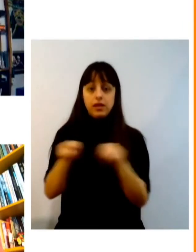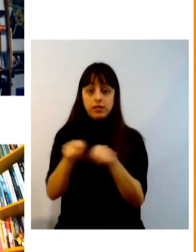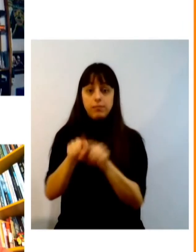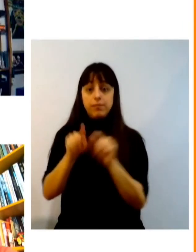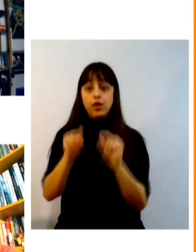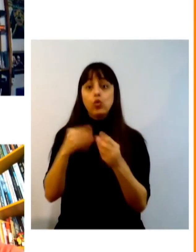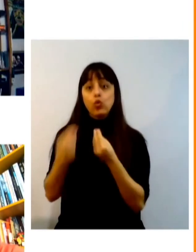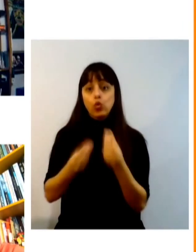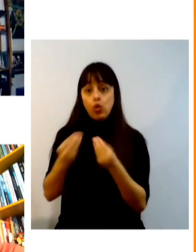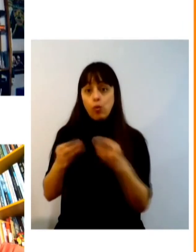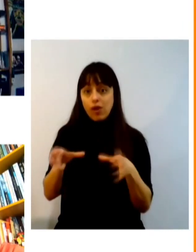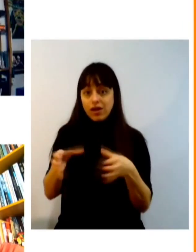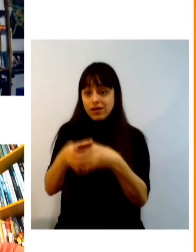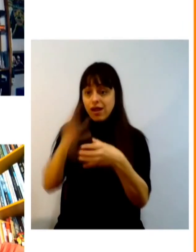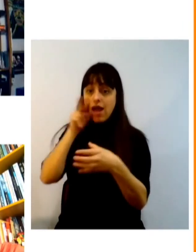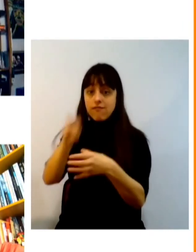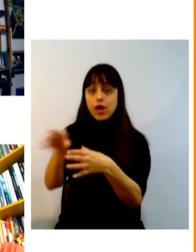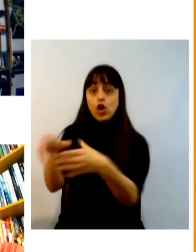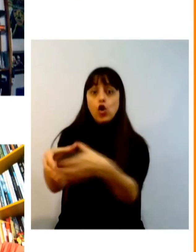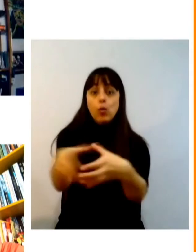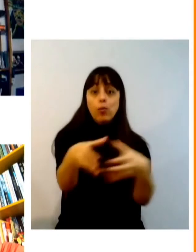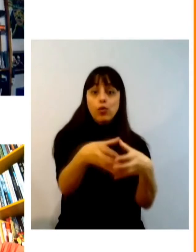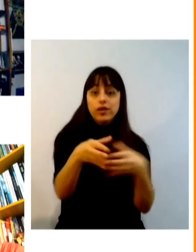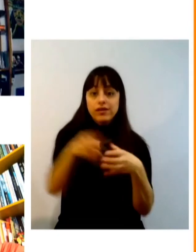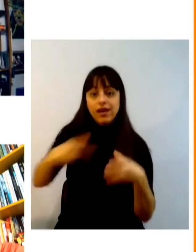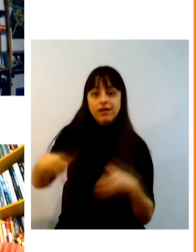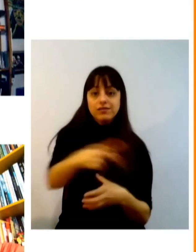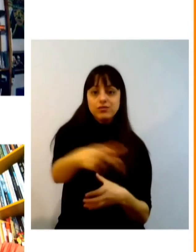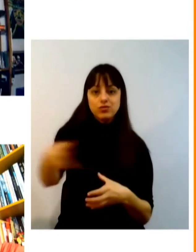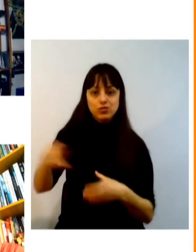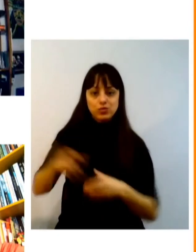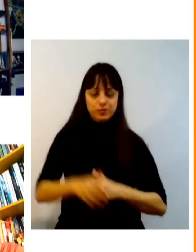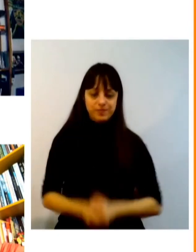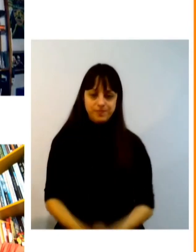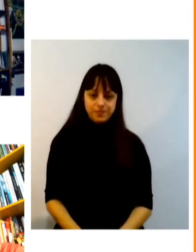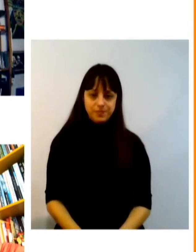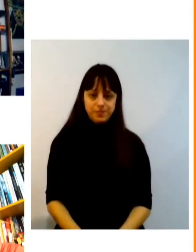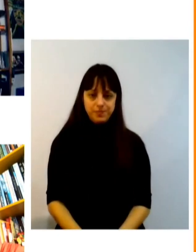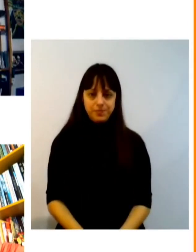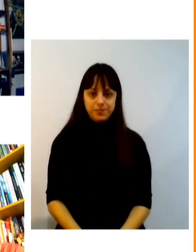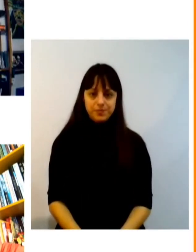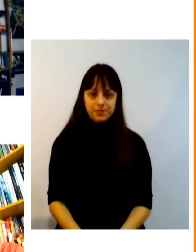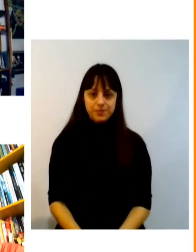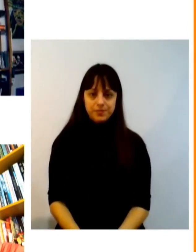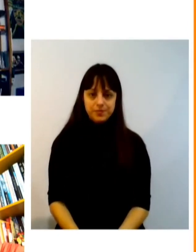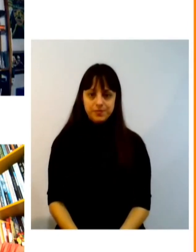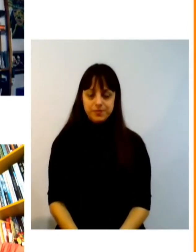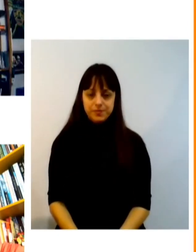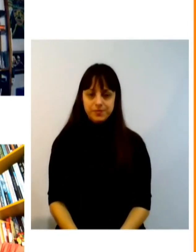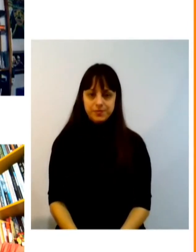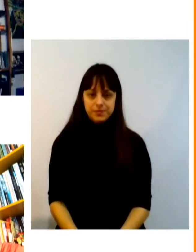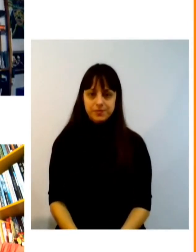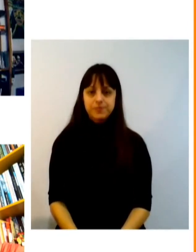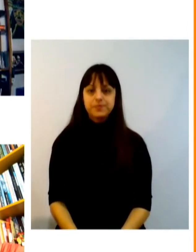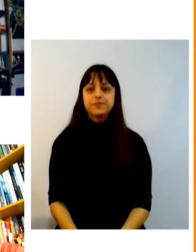comunidades étnicas tá bem Paula